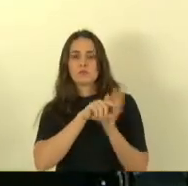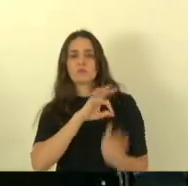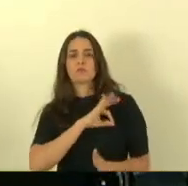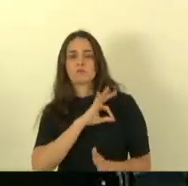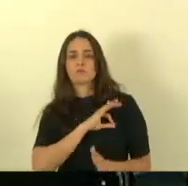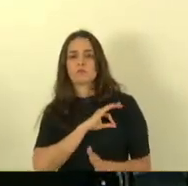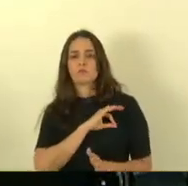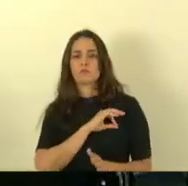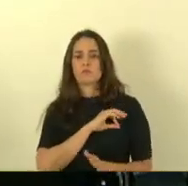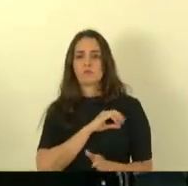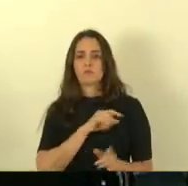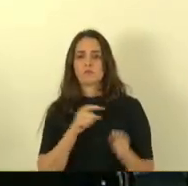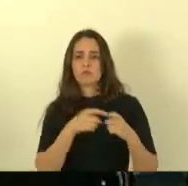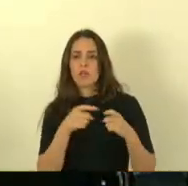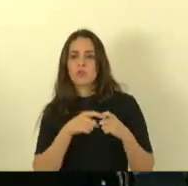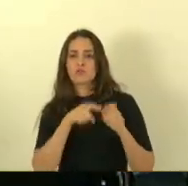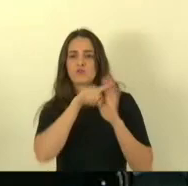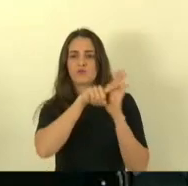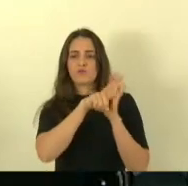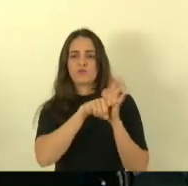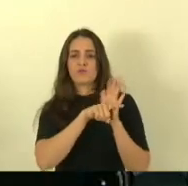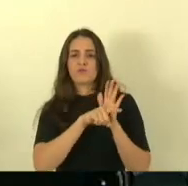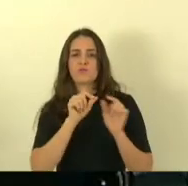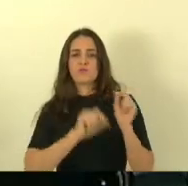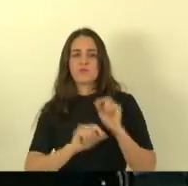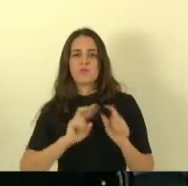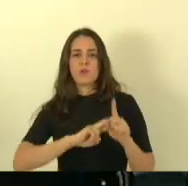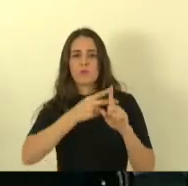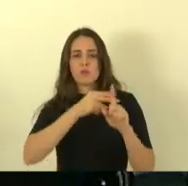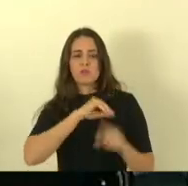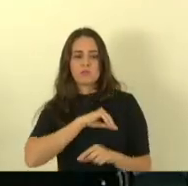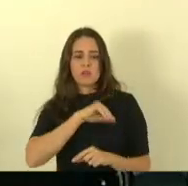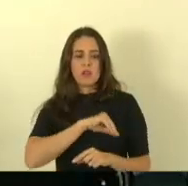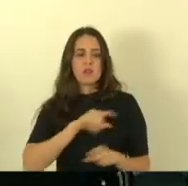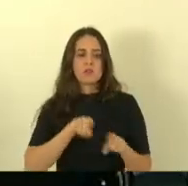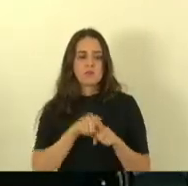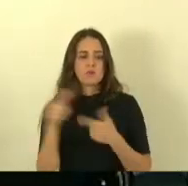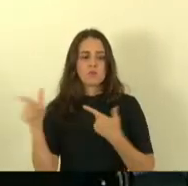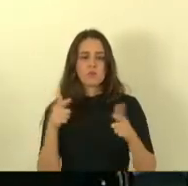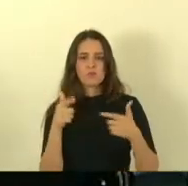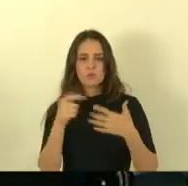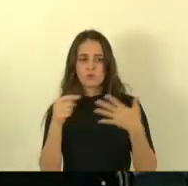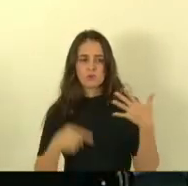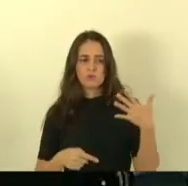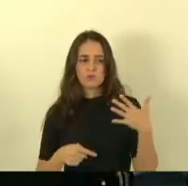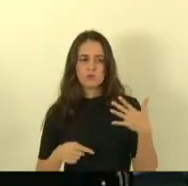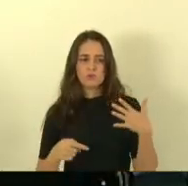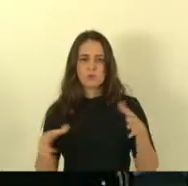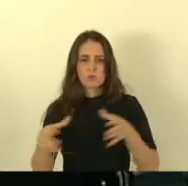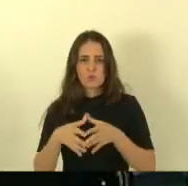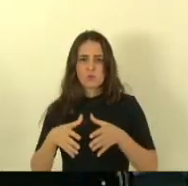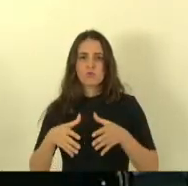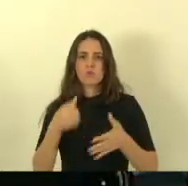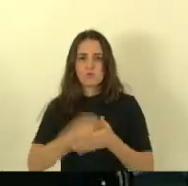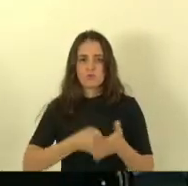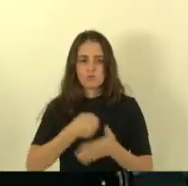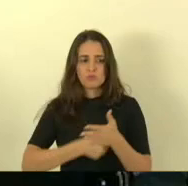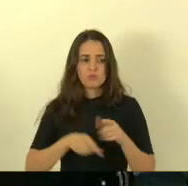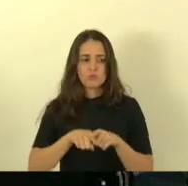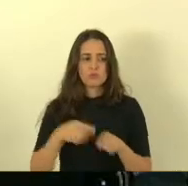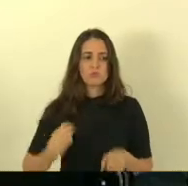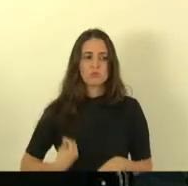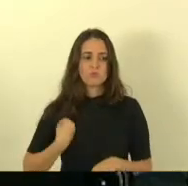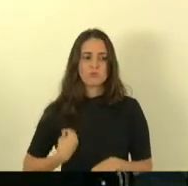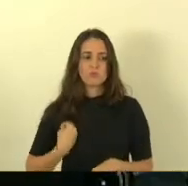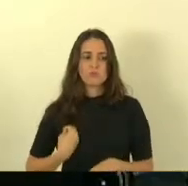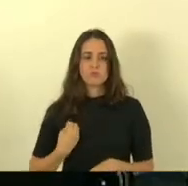médicos legistas que vieram pleitar aumento de salário e outras manifestações da categoria e também a presença da